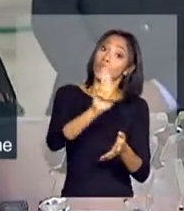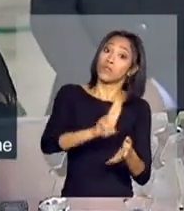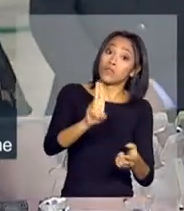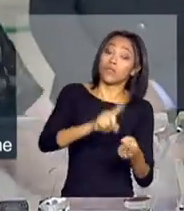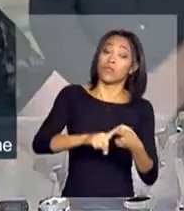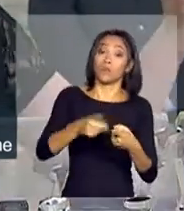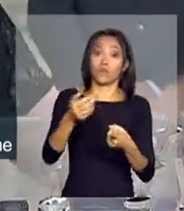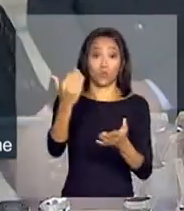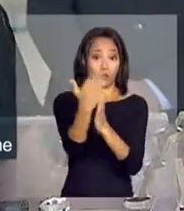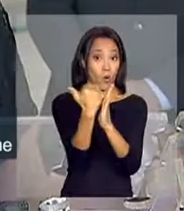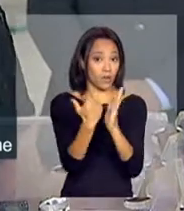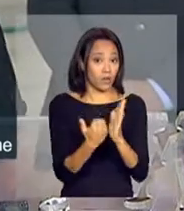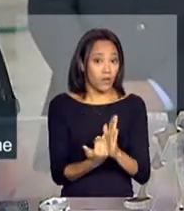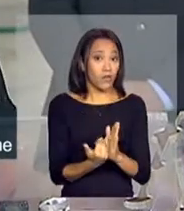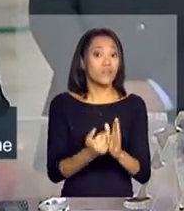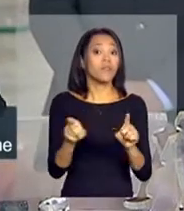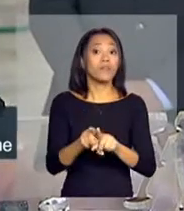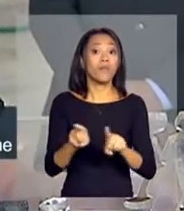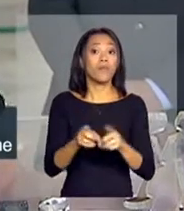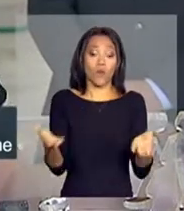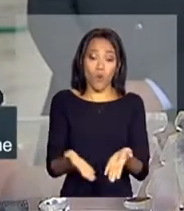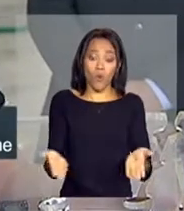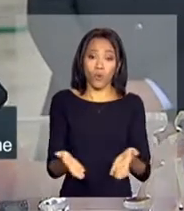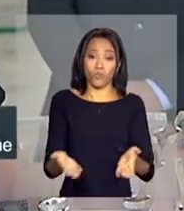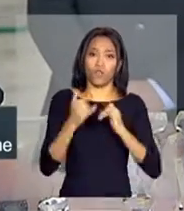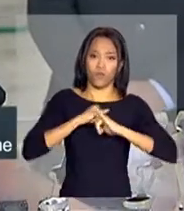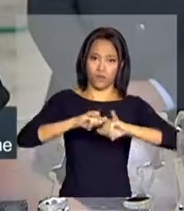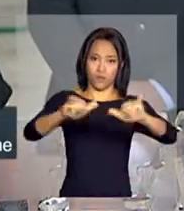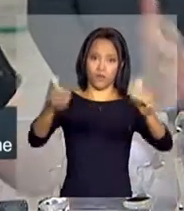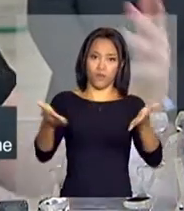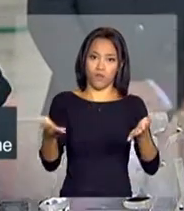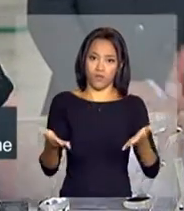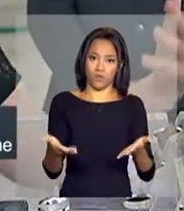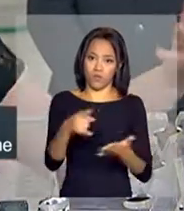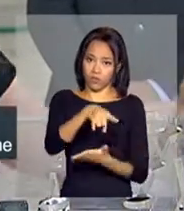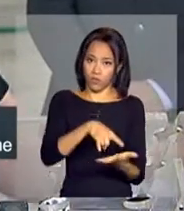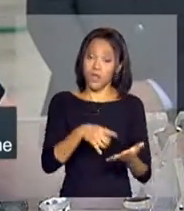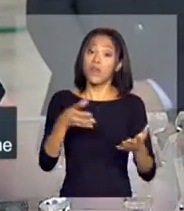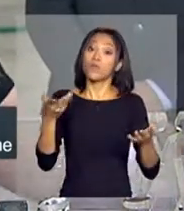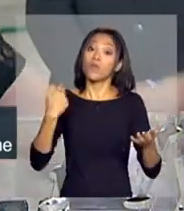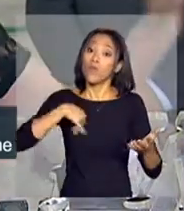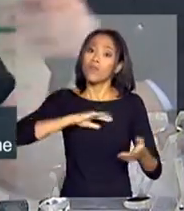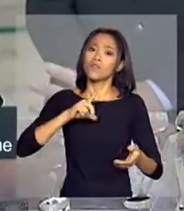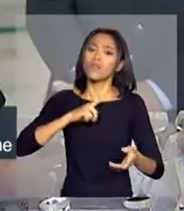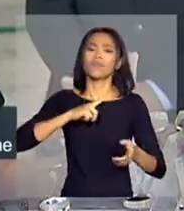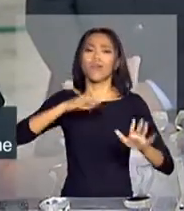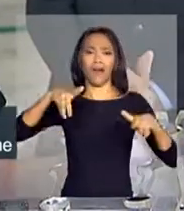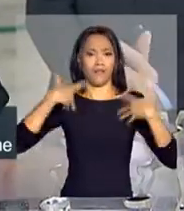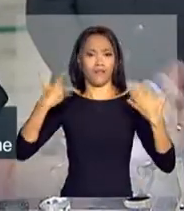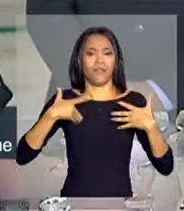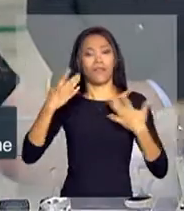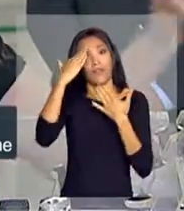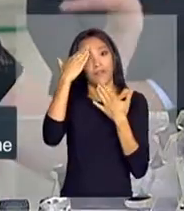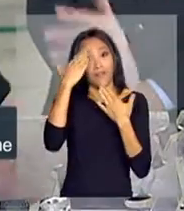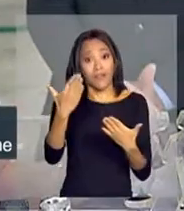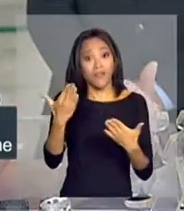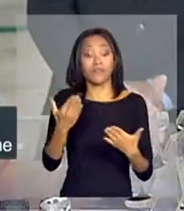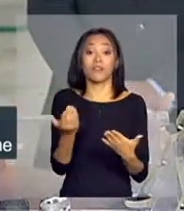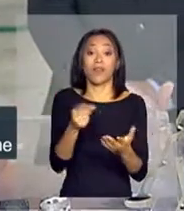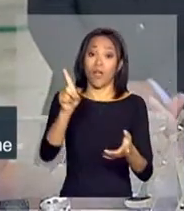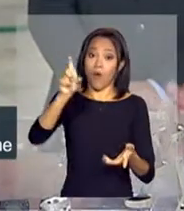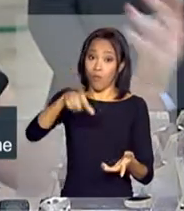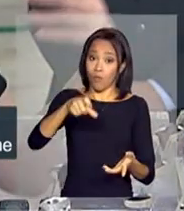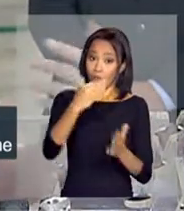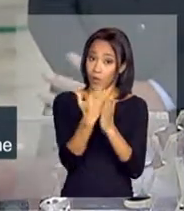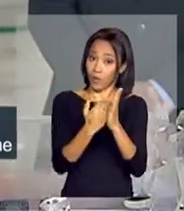Brasil Carinhoso e as medidas anunciadas hoje. Portanto, nós temos a alegria de poder, graças ao Bolsa Família e essa tecnologia